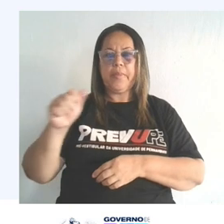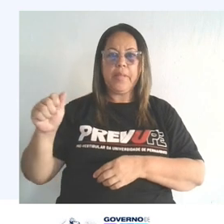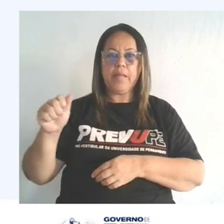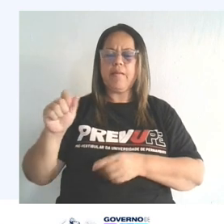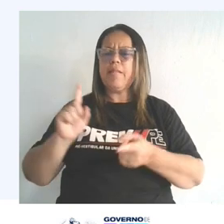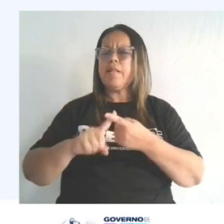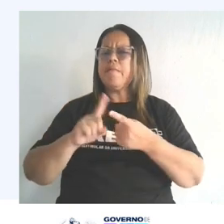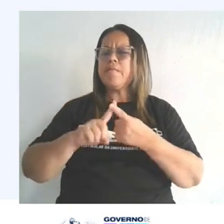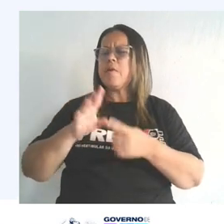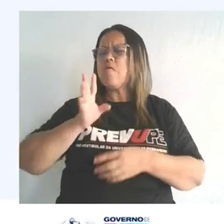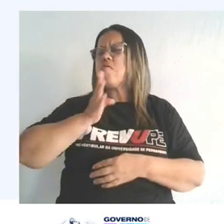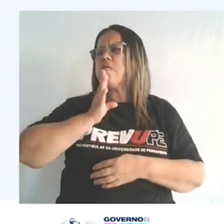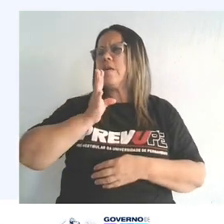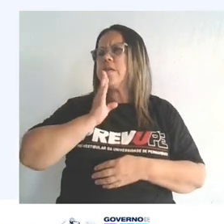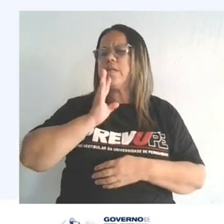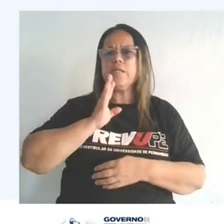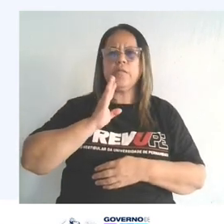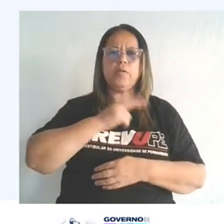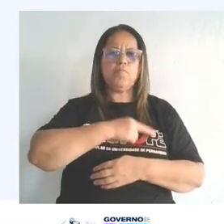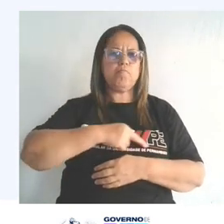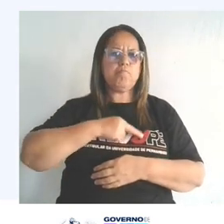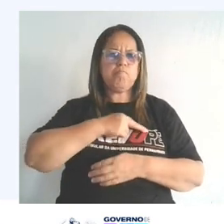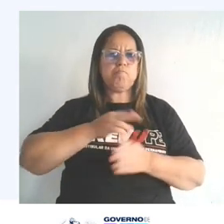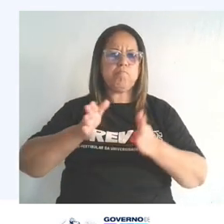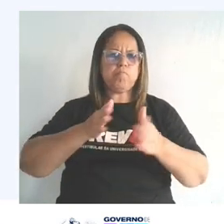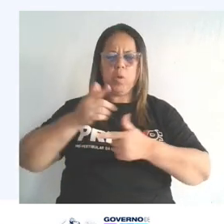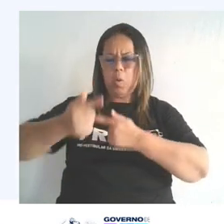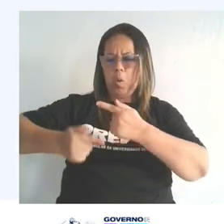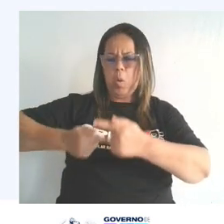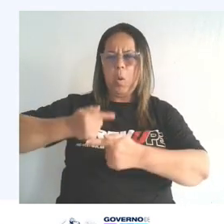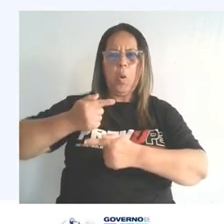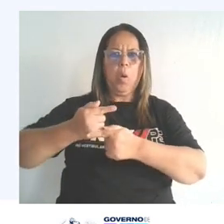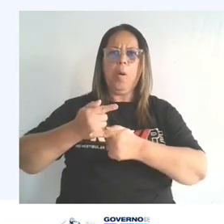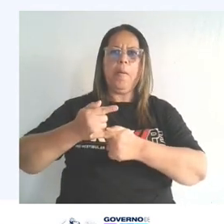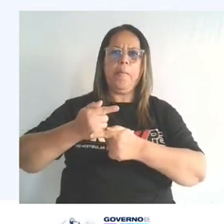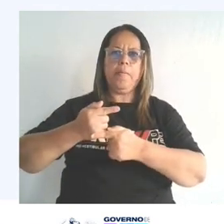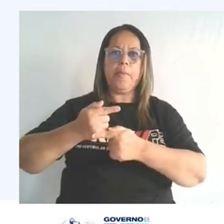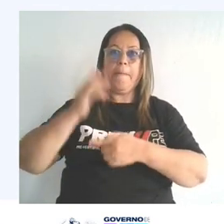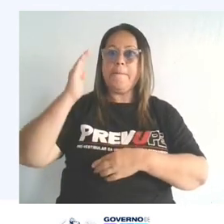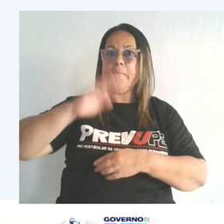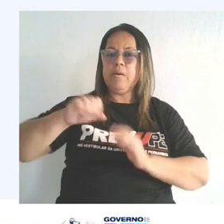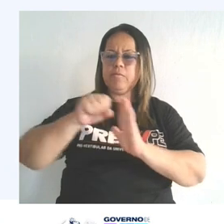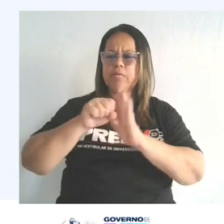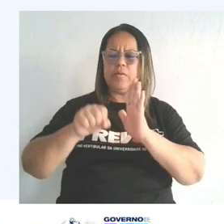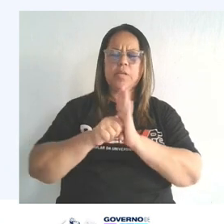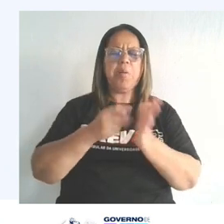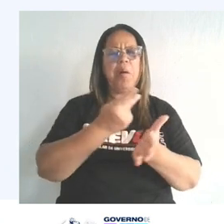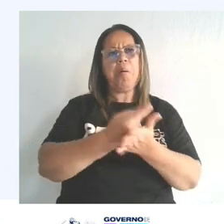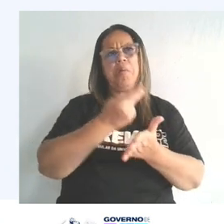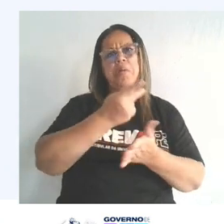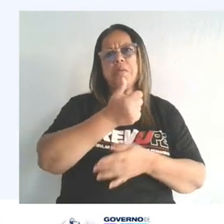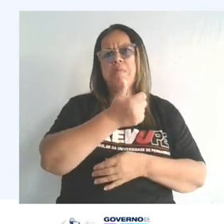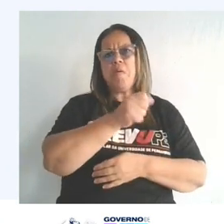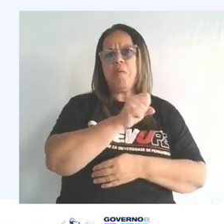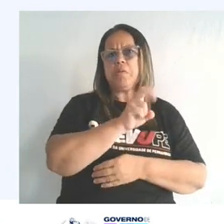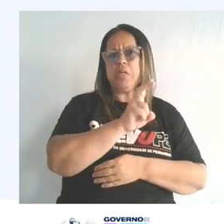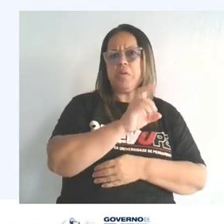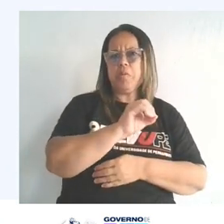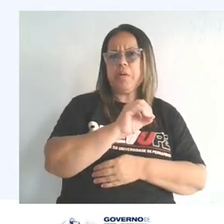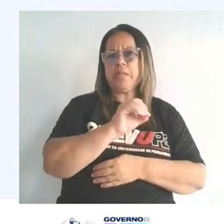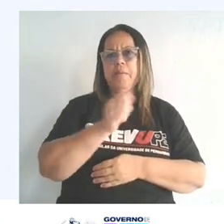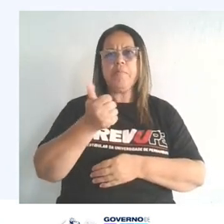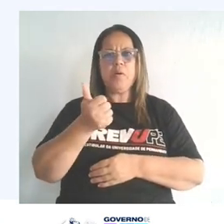também conhecida como a geração ultra-romântica, a geração mal do século. Ela vai acontecer no Brasil entre 1850 e